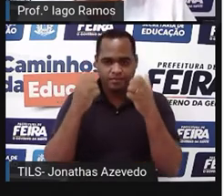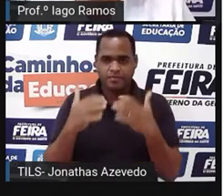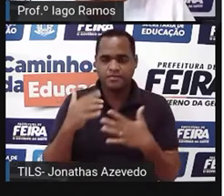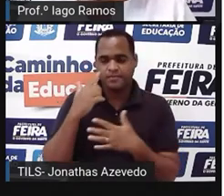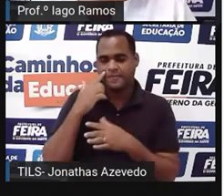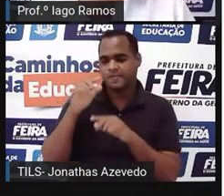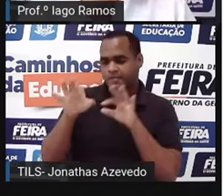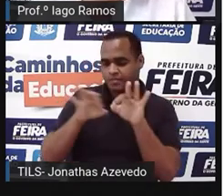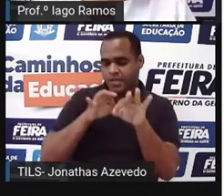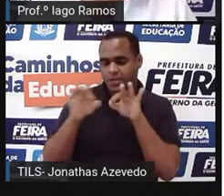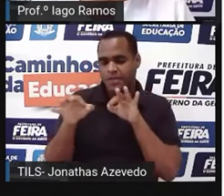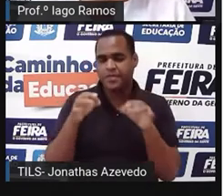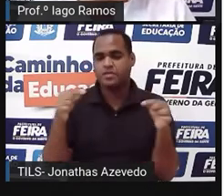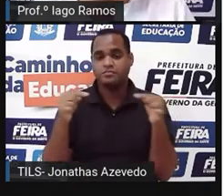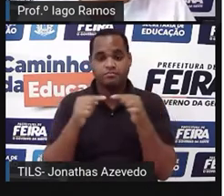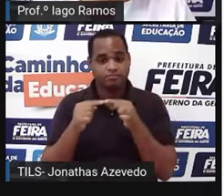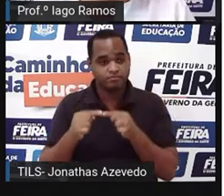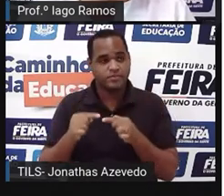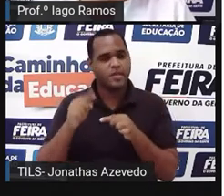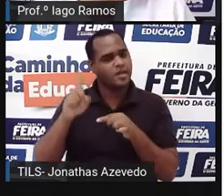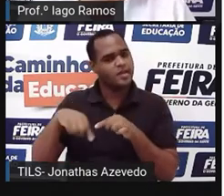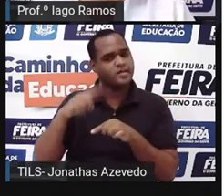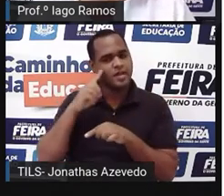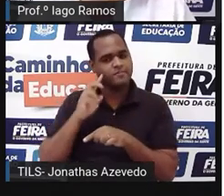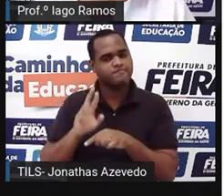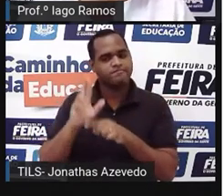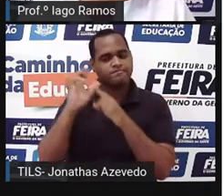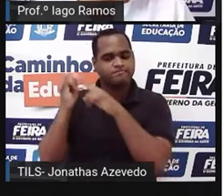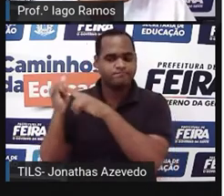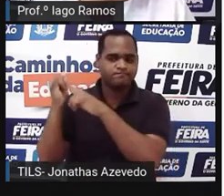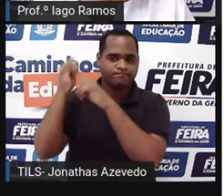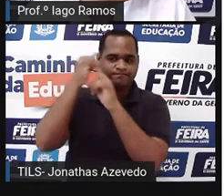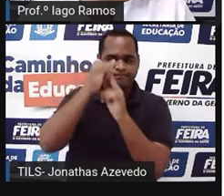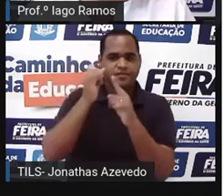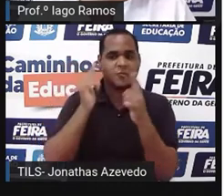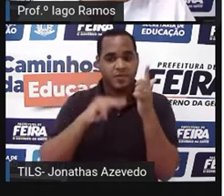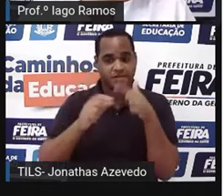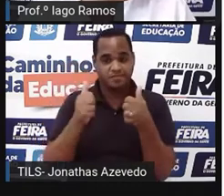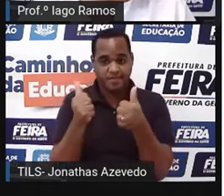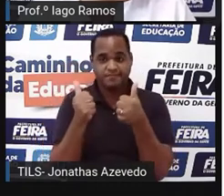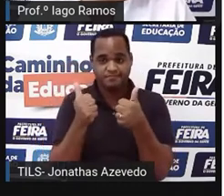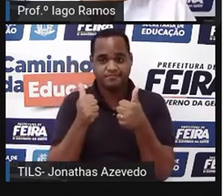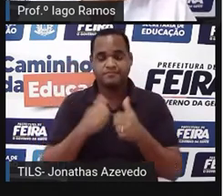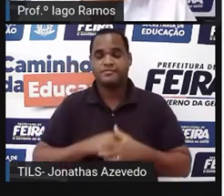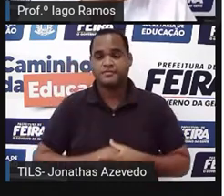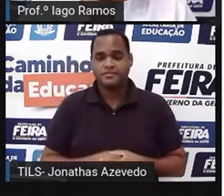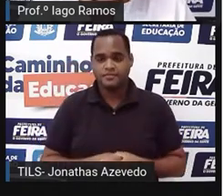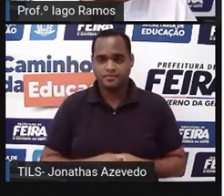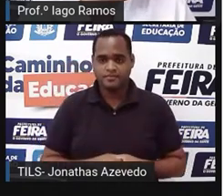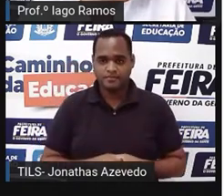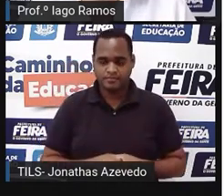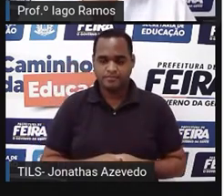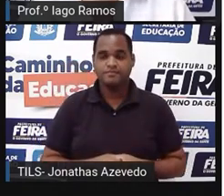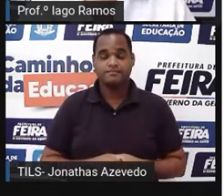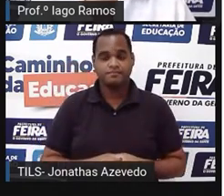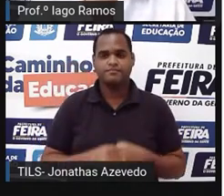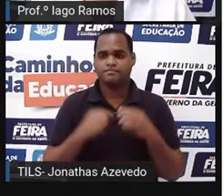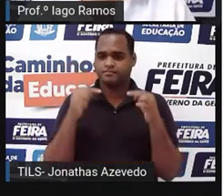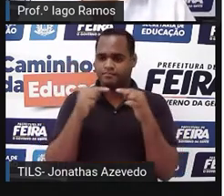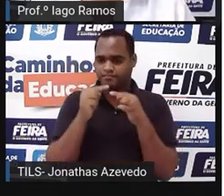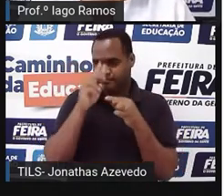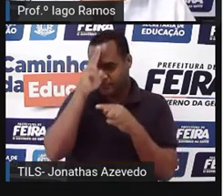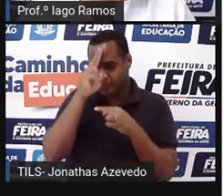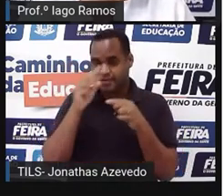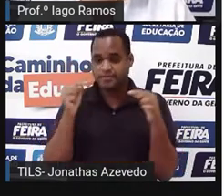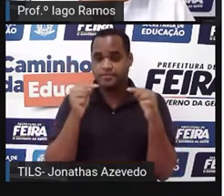realização dessa missão aeroespacial. Bom, então, essa história